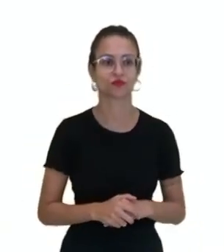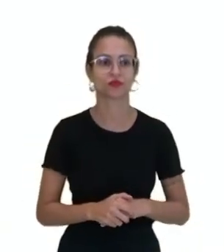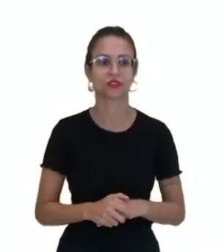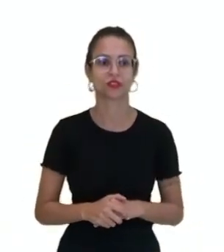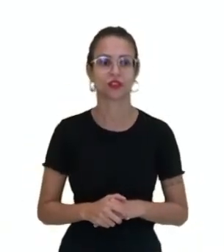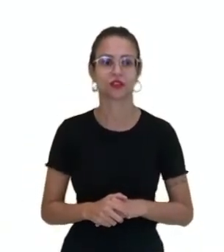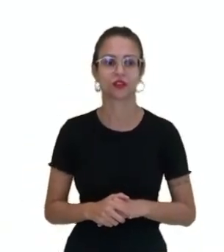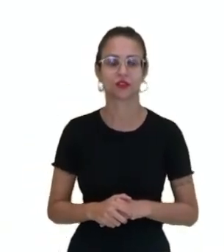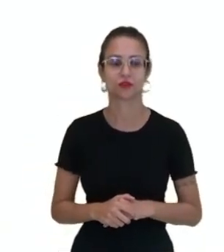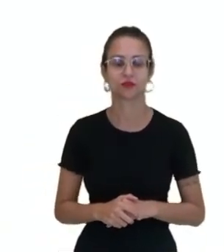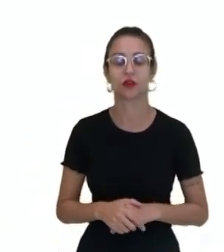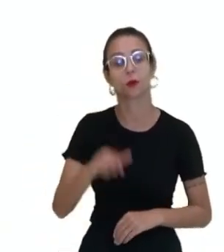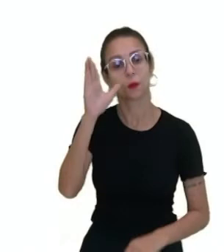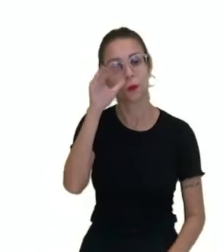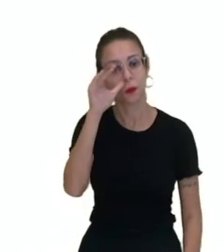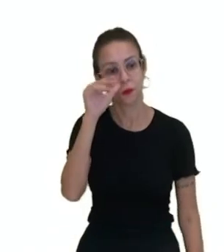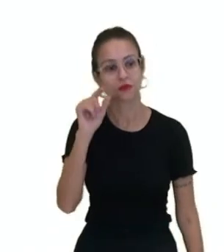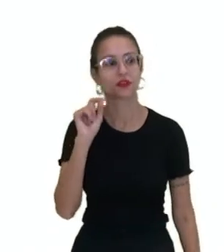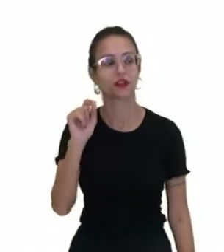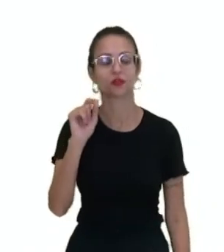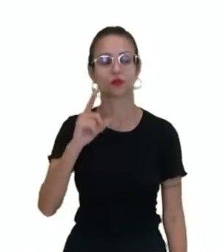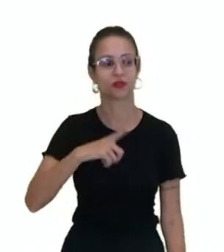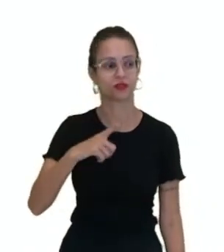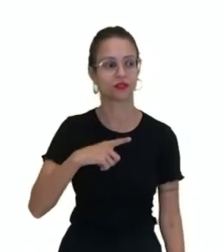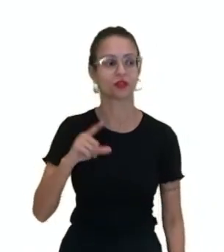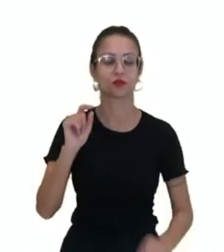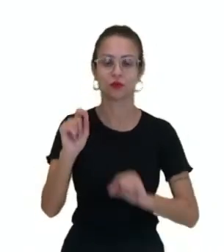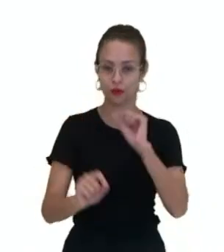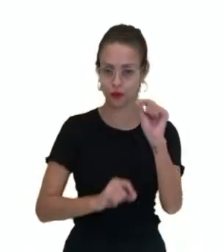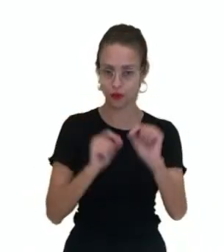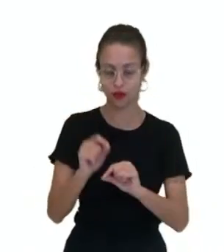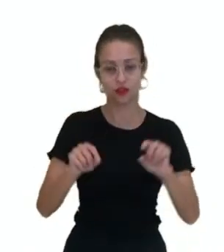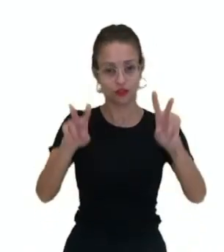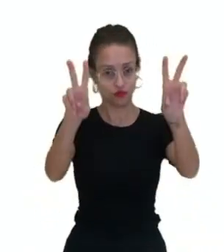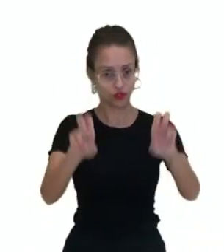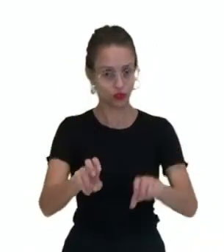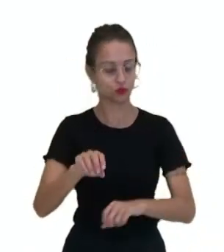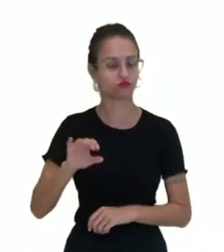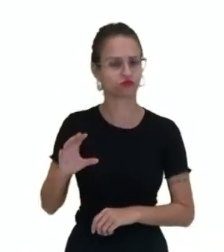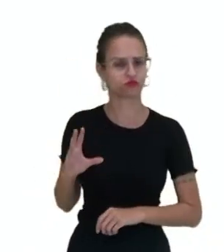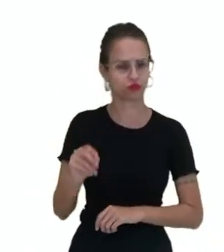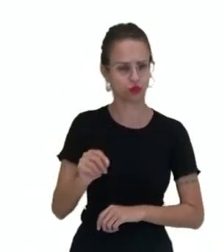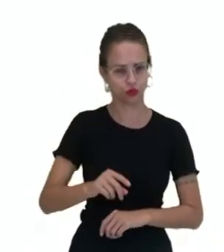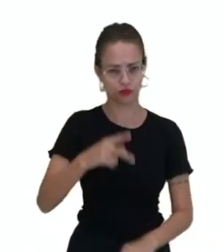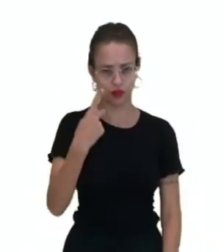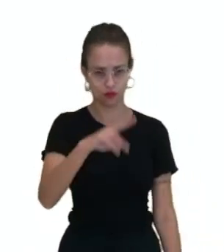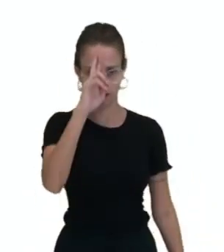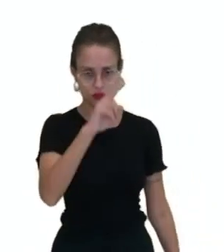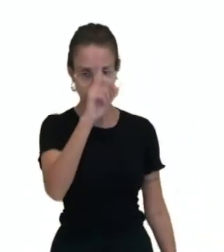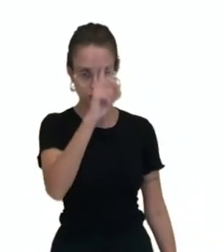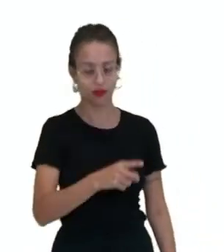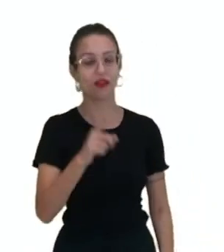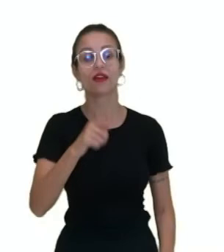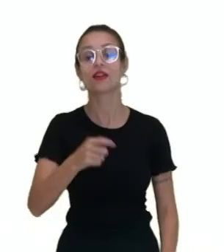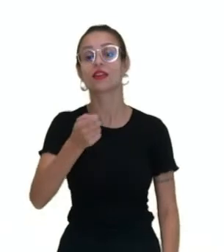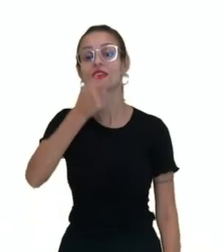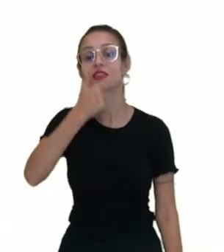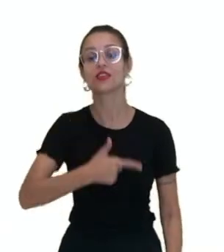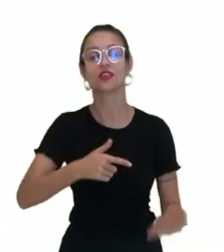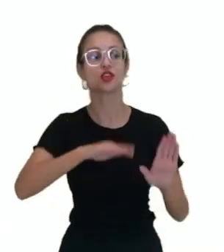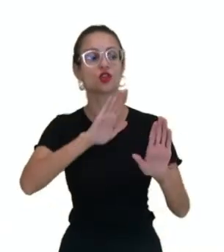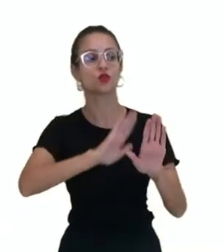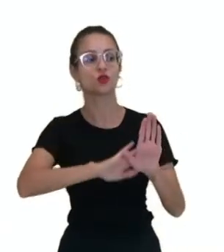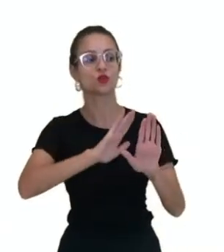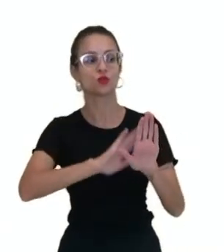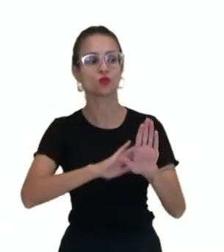tá? Uma curiosidade que a gente trouxe aqui é que o título Nem Tudo o que Seu Mestre Mandar é irônico, pois